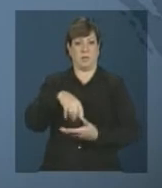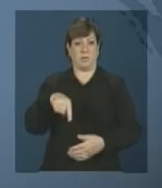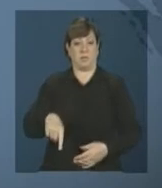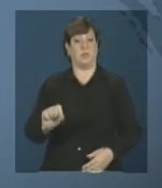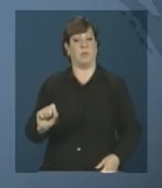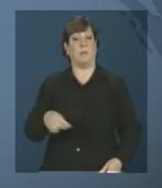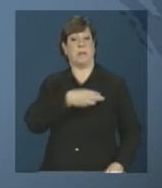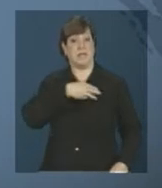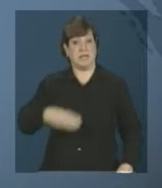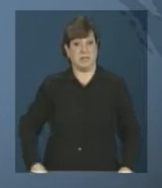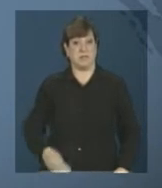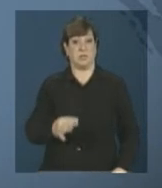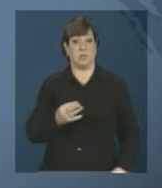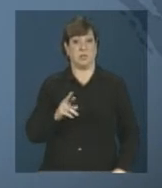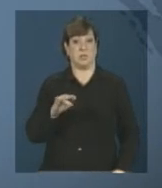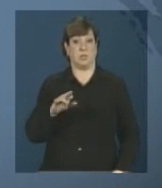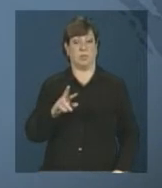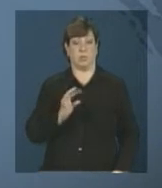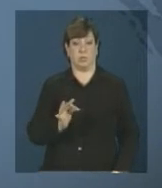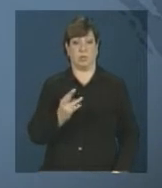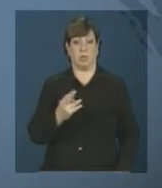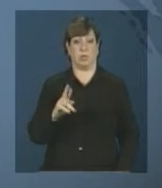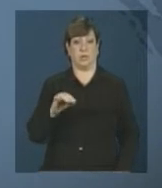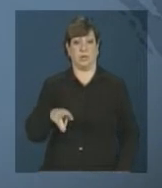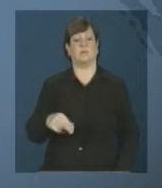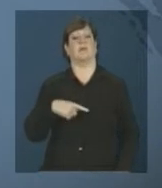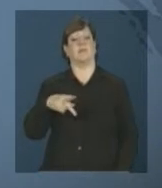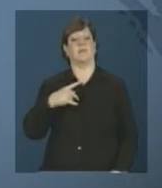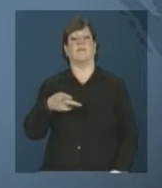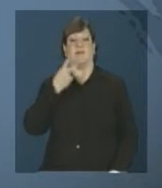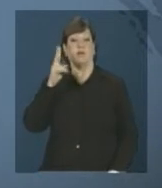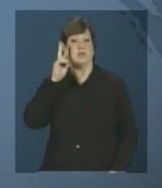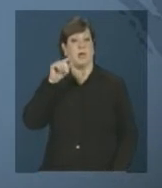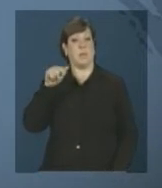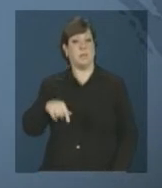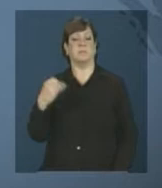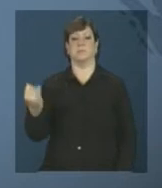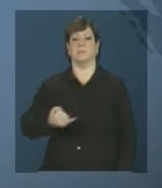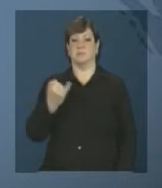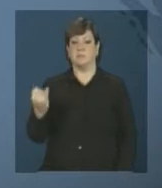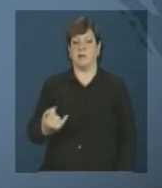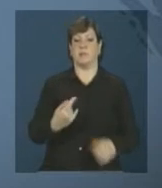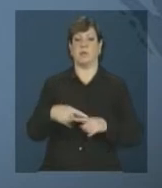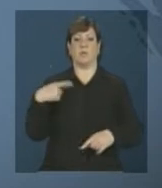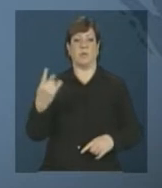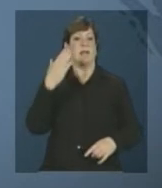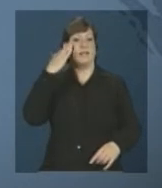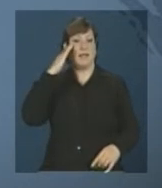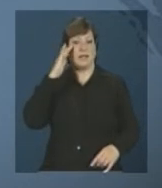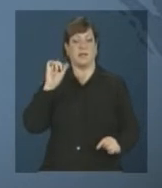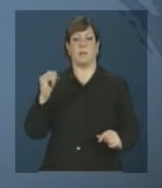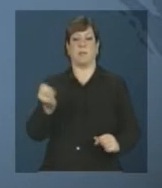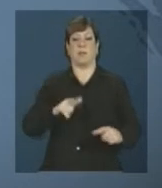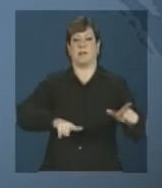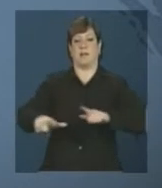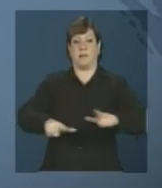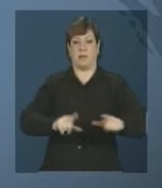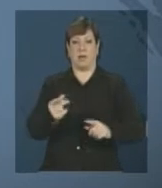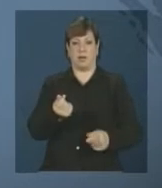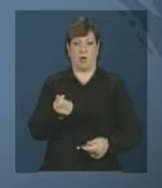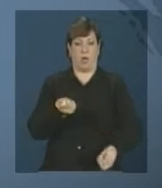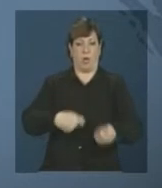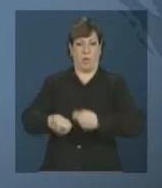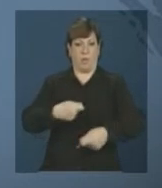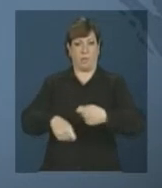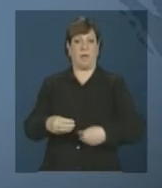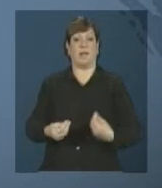comemorou a decisão e disse que isso demonstra que os presidentes entenderam que o turismo é uma importante atividade econômica e que oferece várias